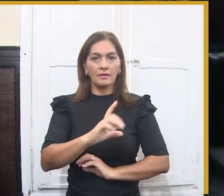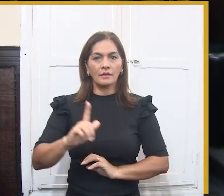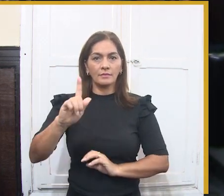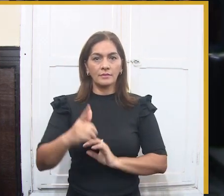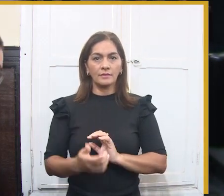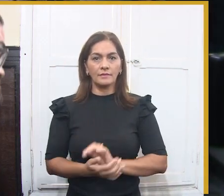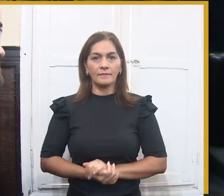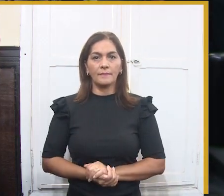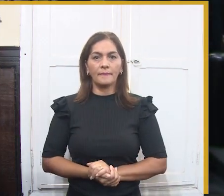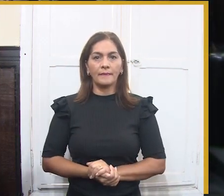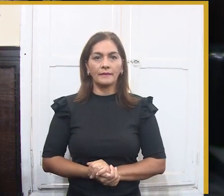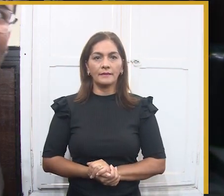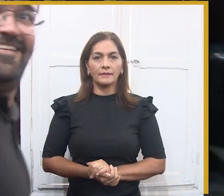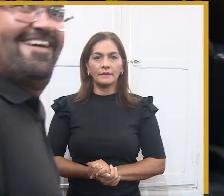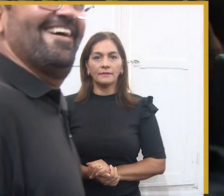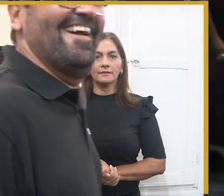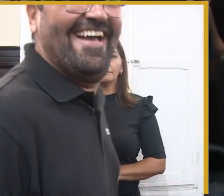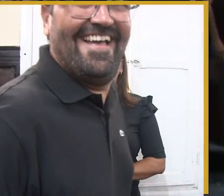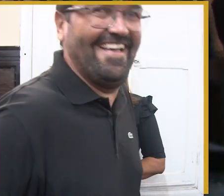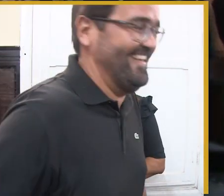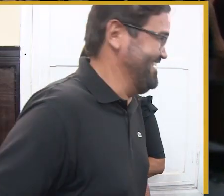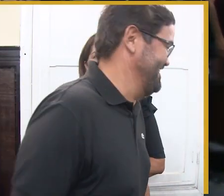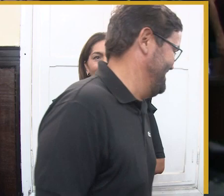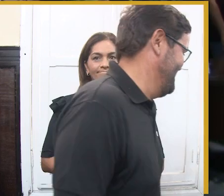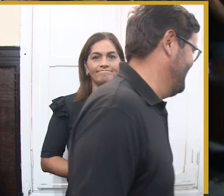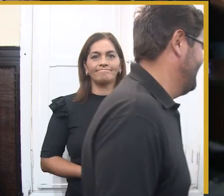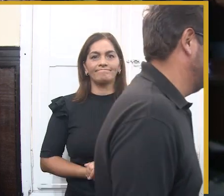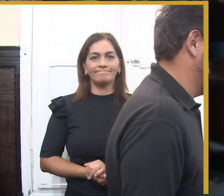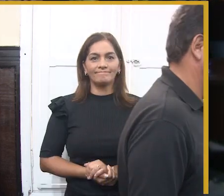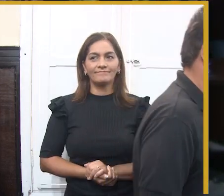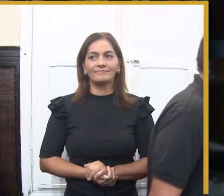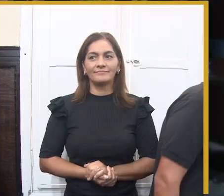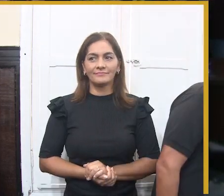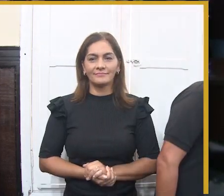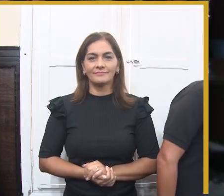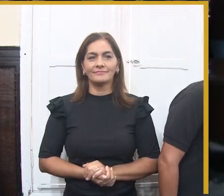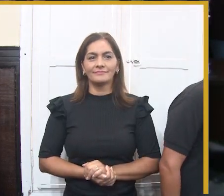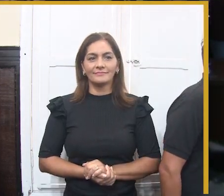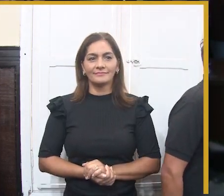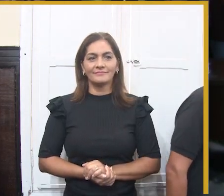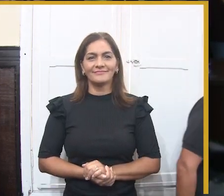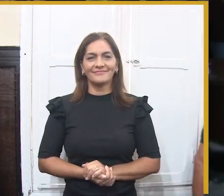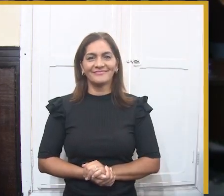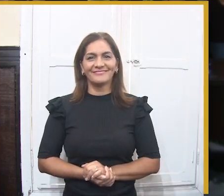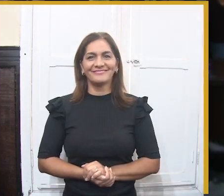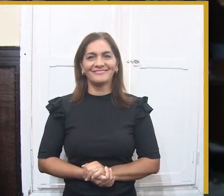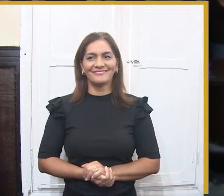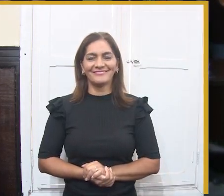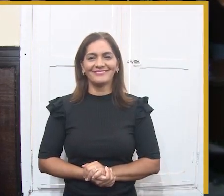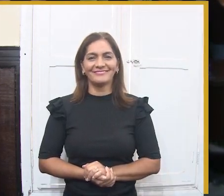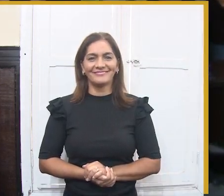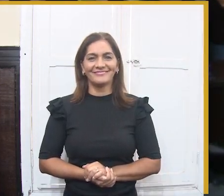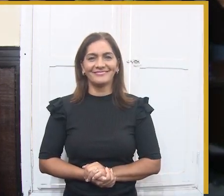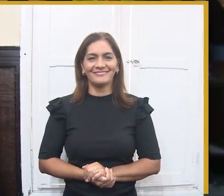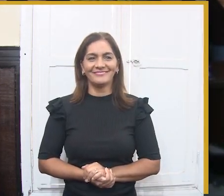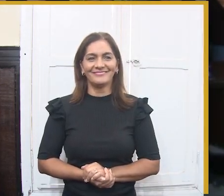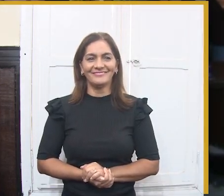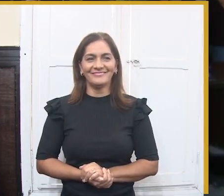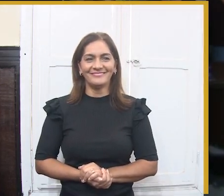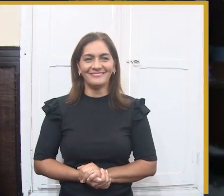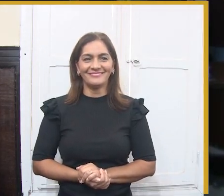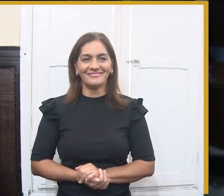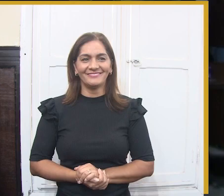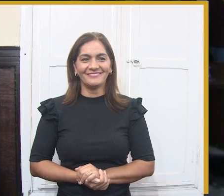E convidar, representando a CDL, o empresário Tupac Dantas, diretor de Turismo e Eventos da